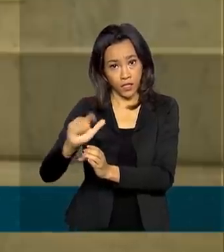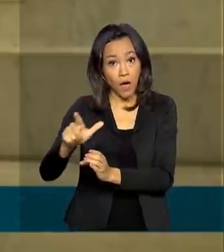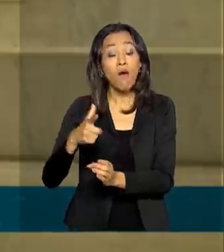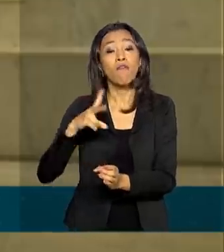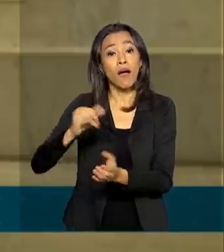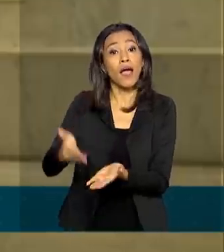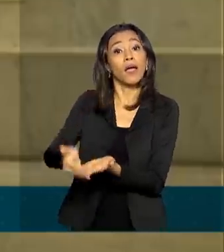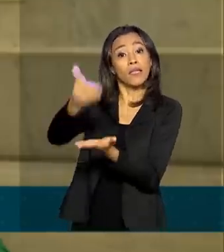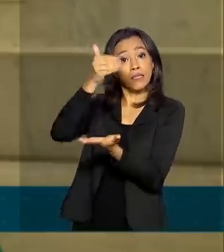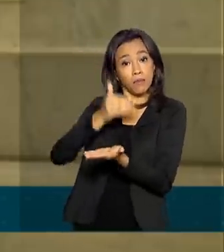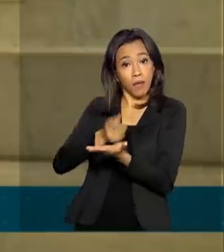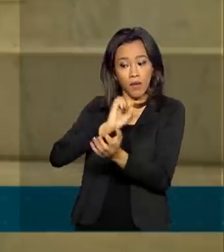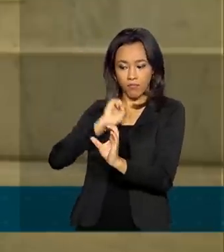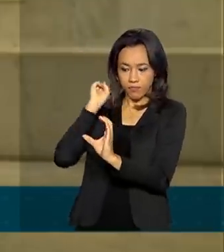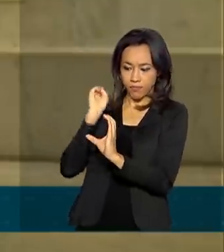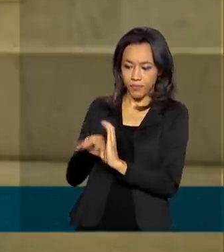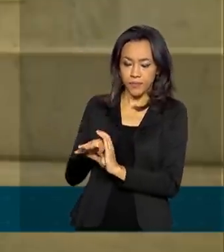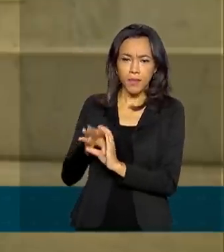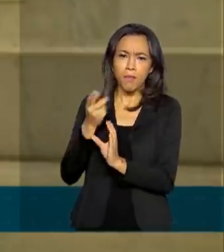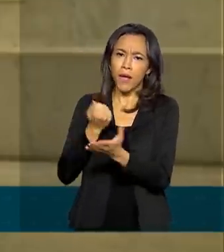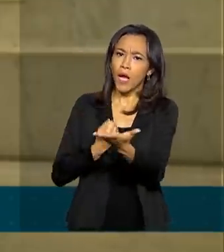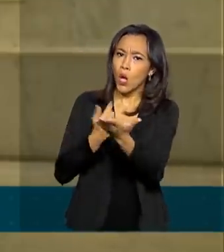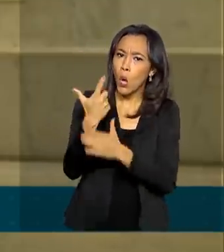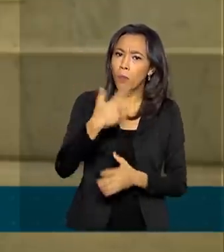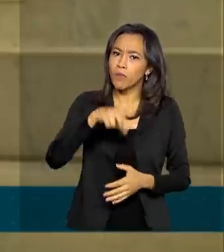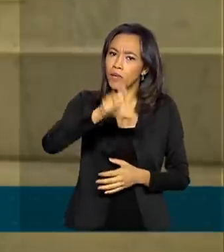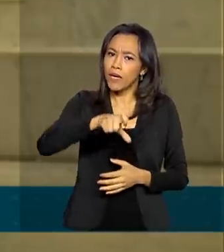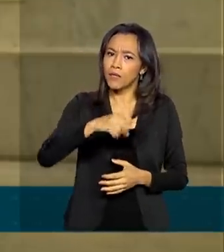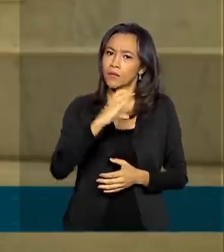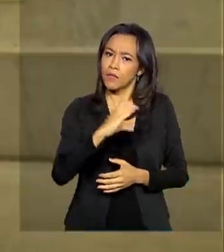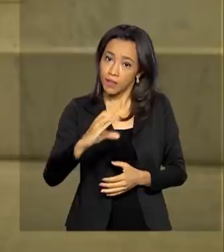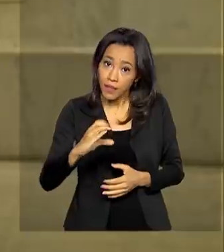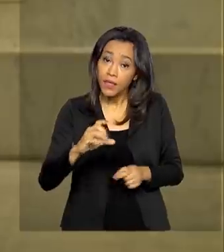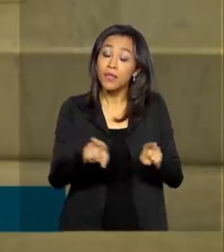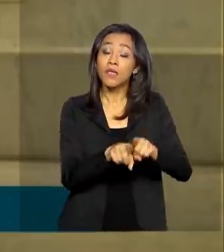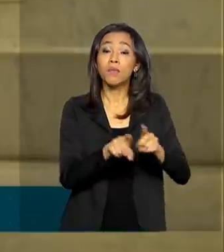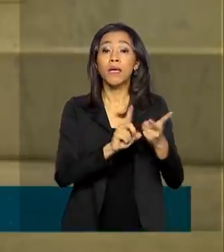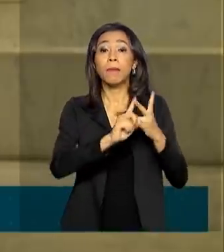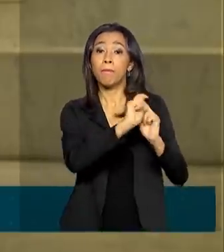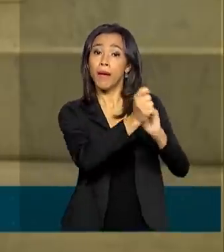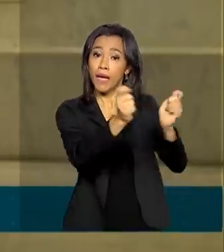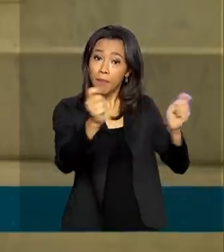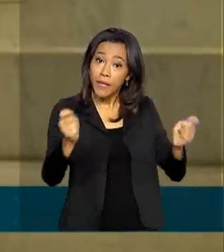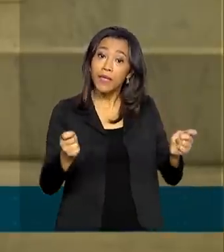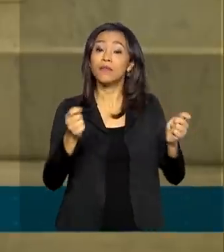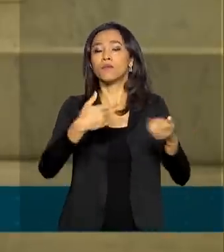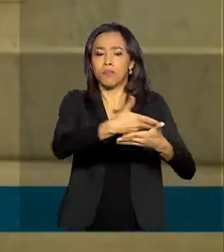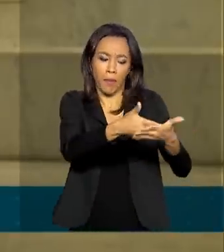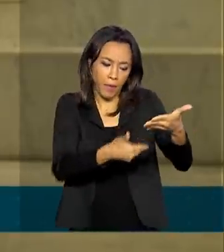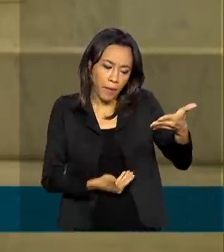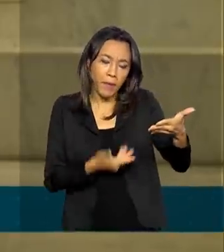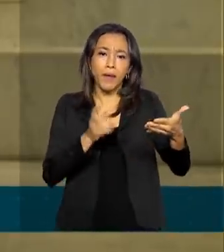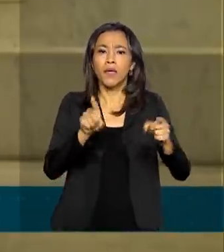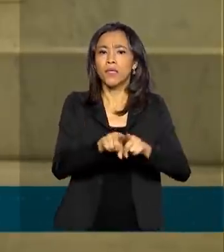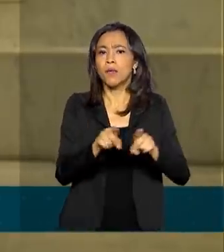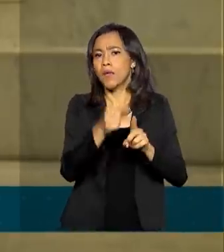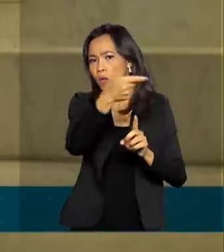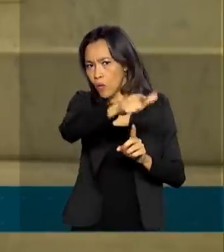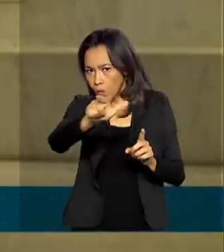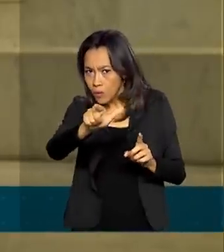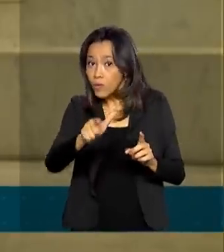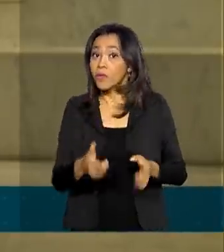da segunda parcela para compras com cartão de débito virtual e para o pagamento de boletos e concessionárias.